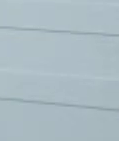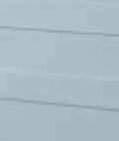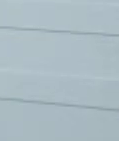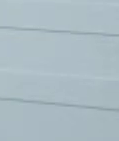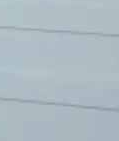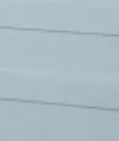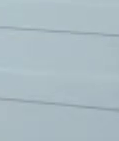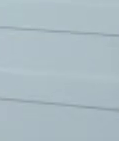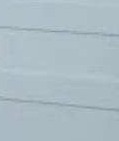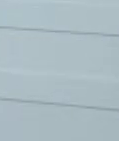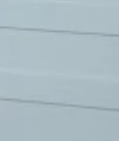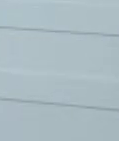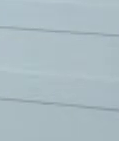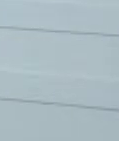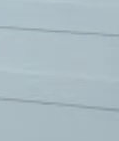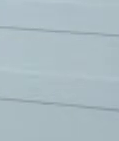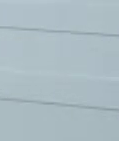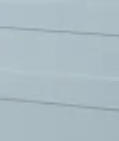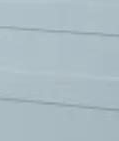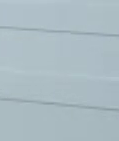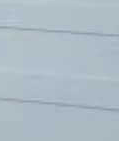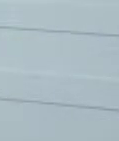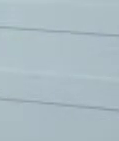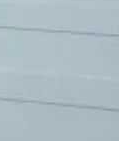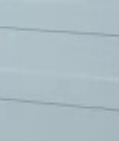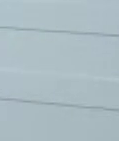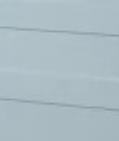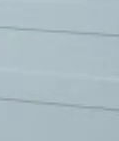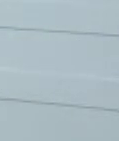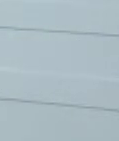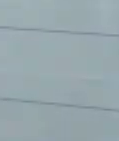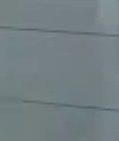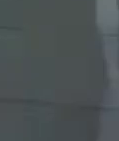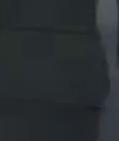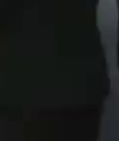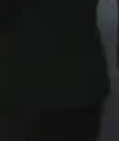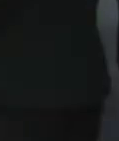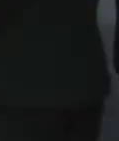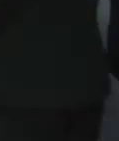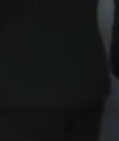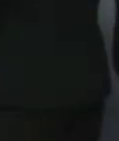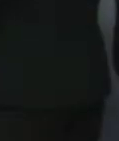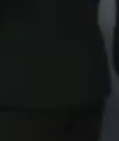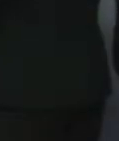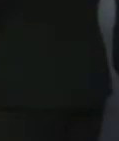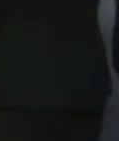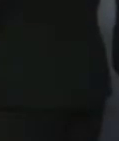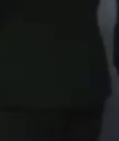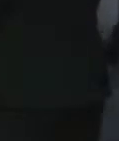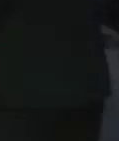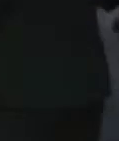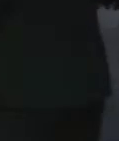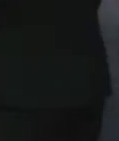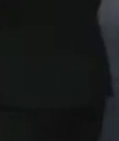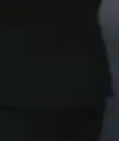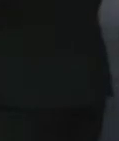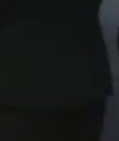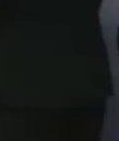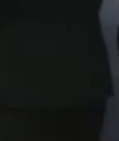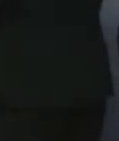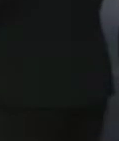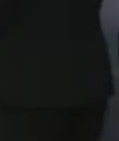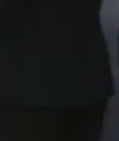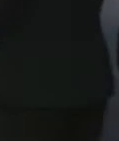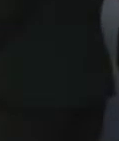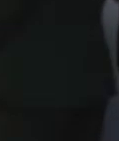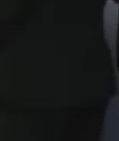possibilidade de interrupção da gravidez de fetos anicéfalo. Nesse momento, o ministro Marco Aurélio Mello, que é relator da matéria, está voltando a audiência, que